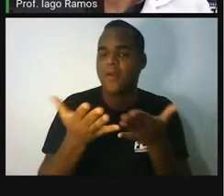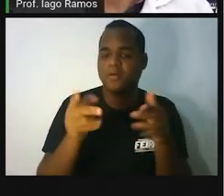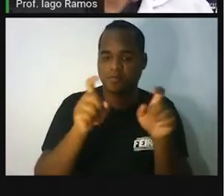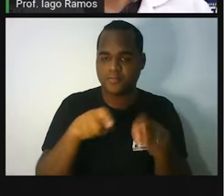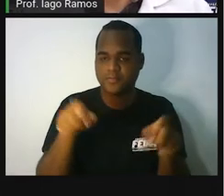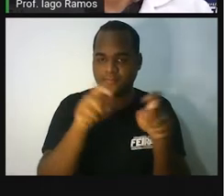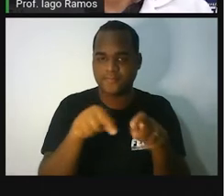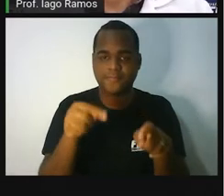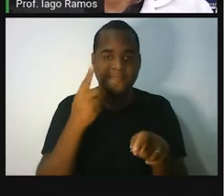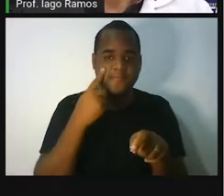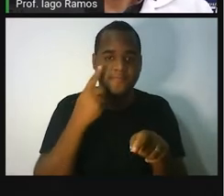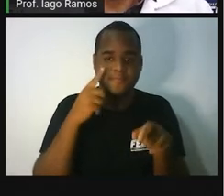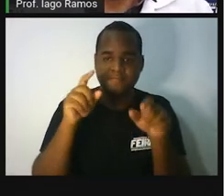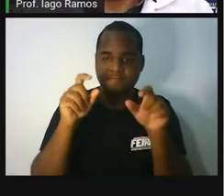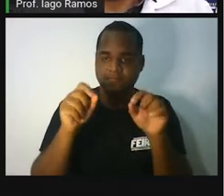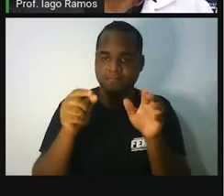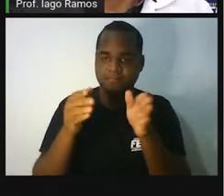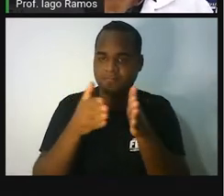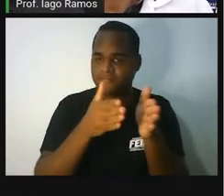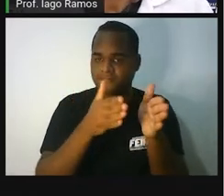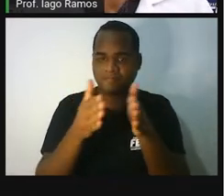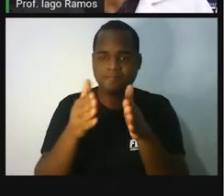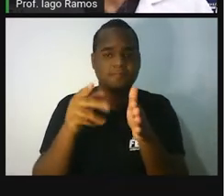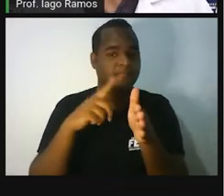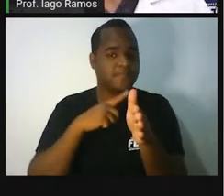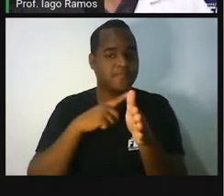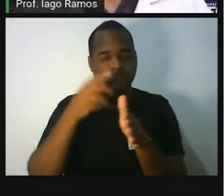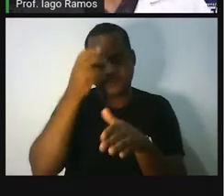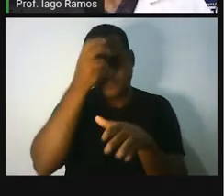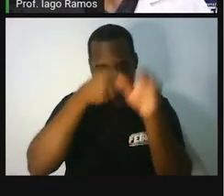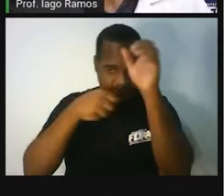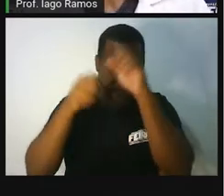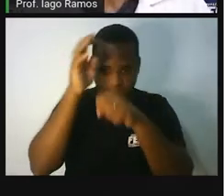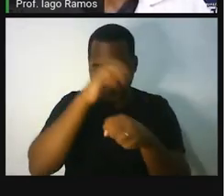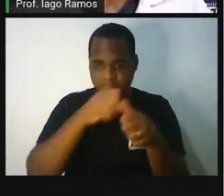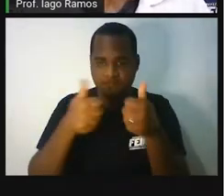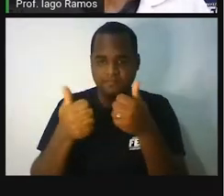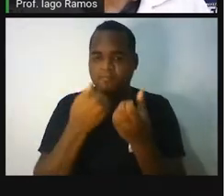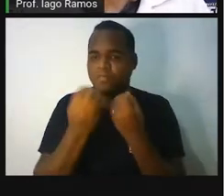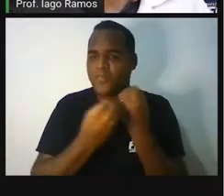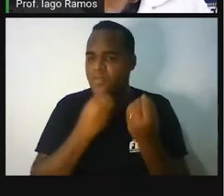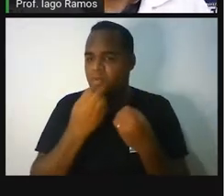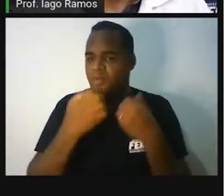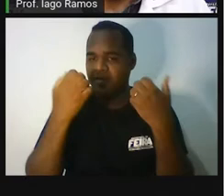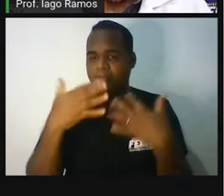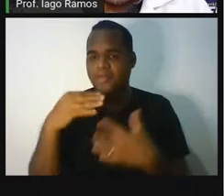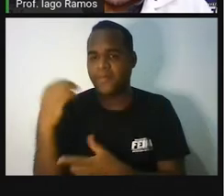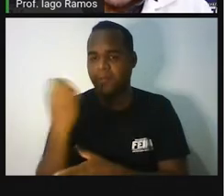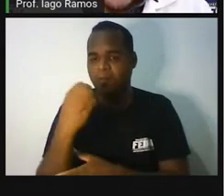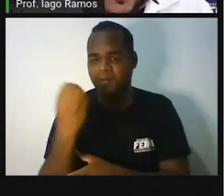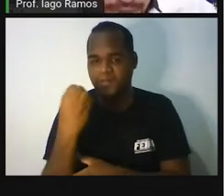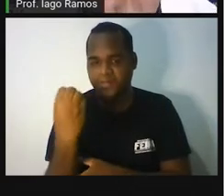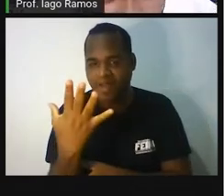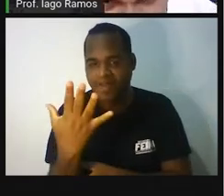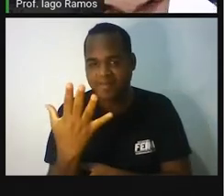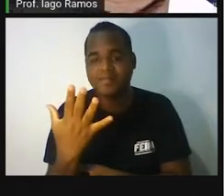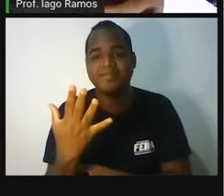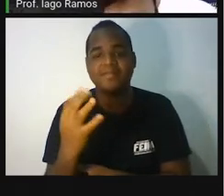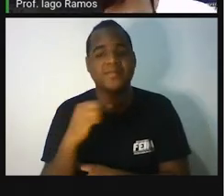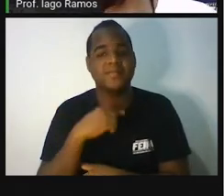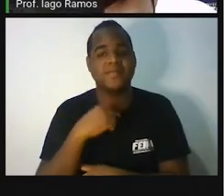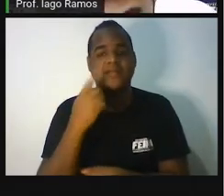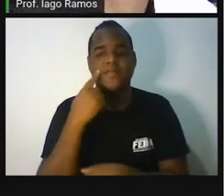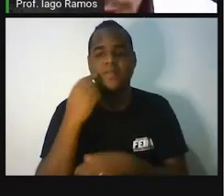essa nossa trilha de aprendizagem que é só, por uma mágicasinha, clicar nesse foguete.